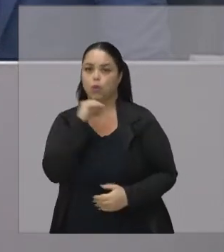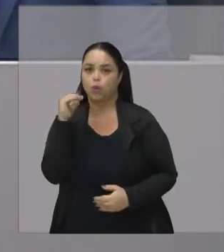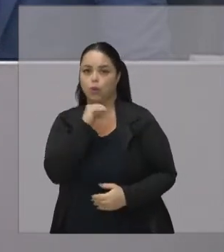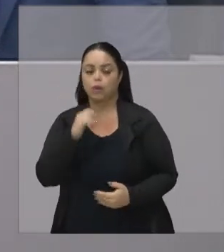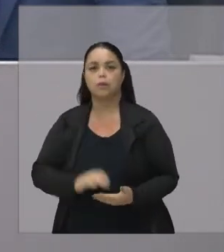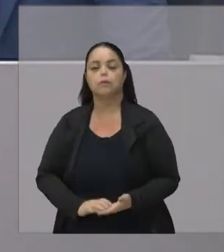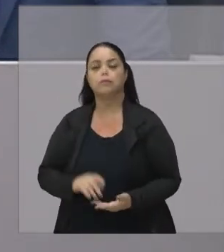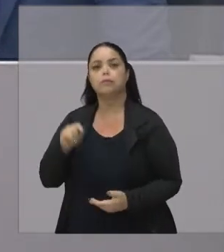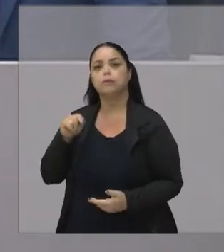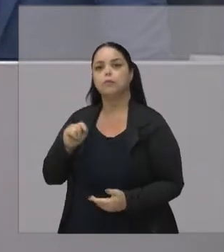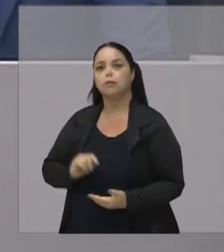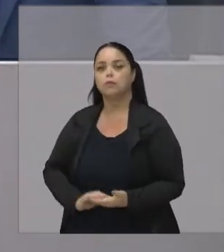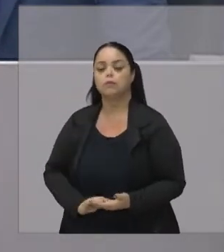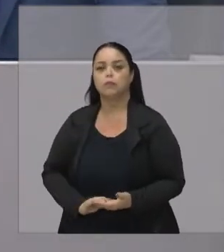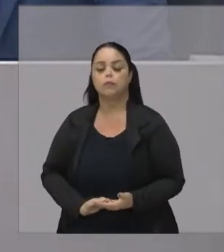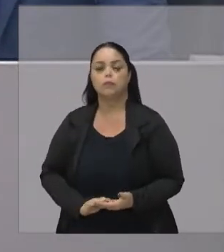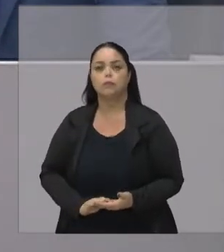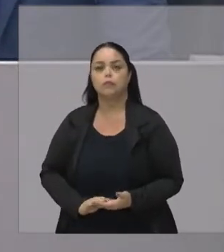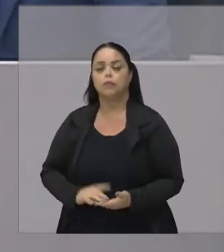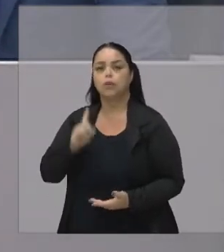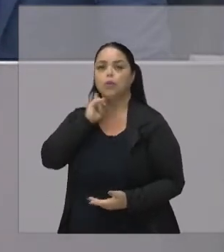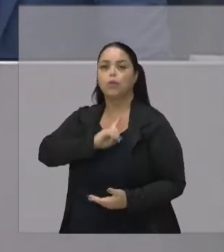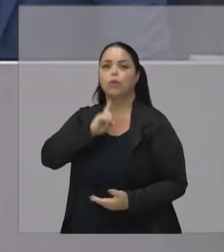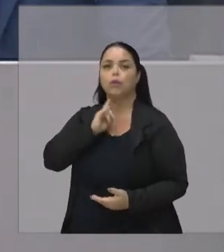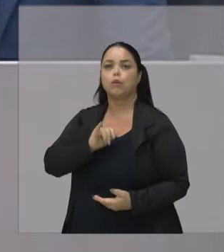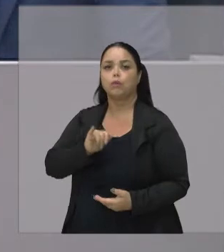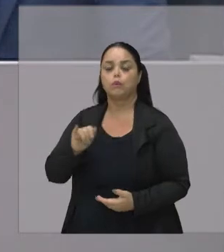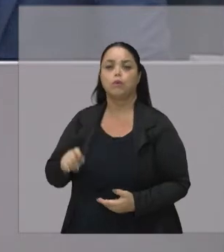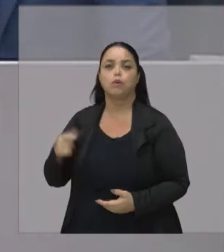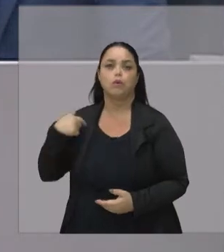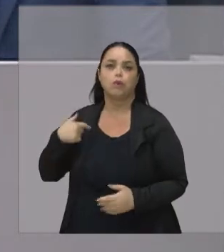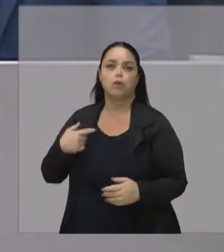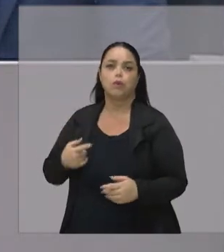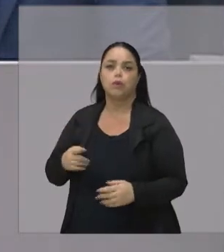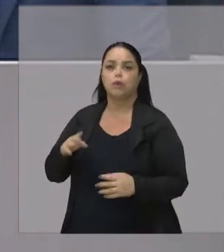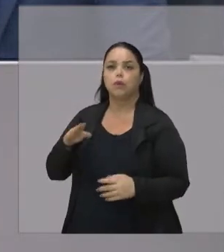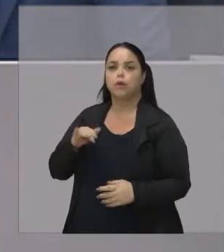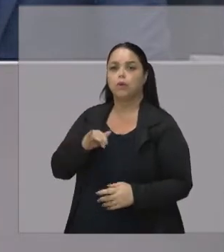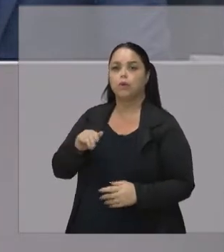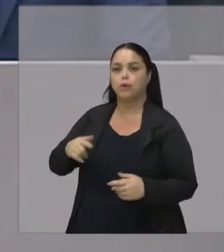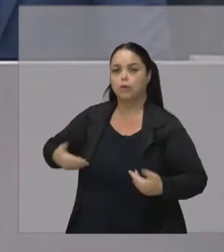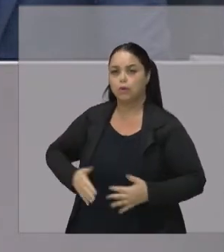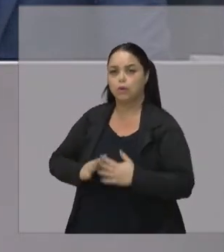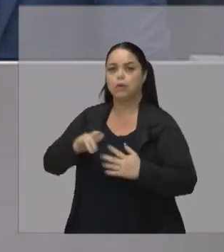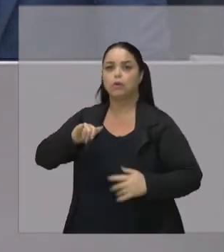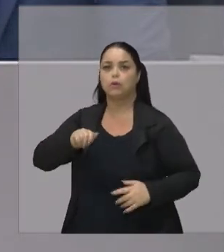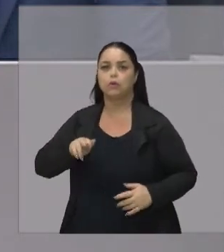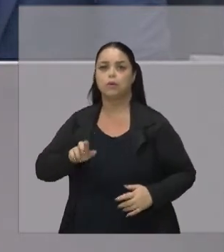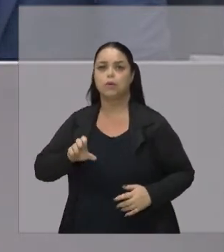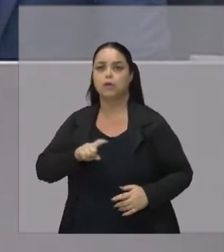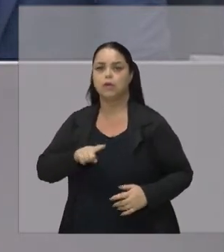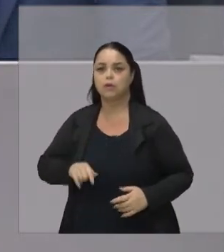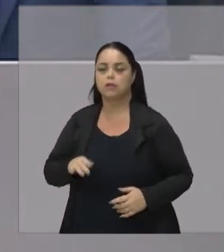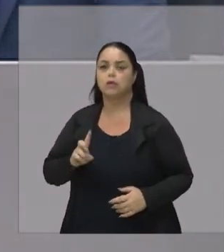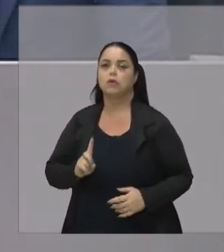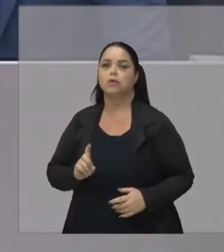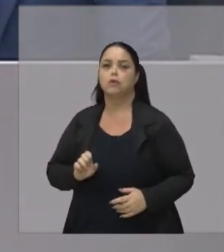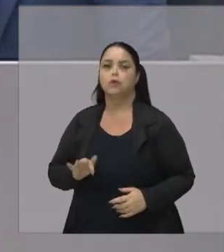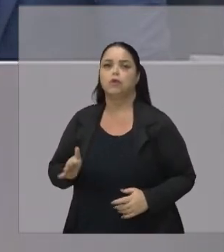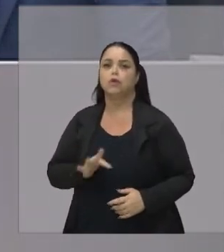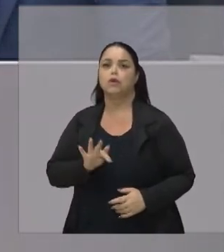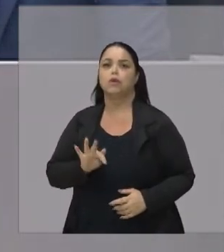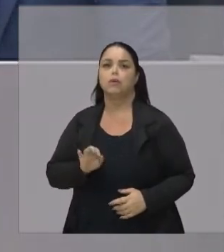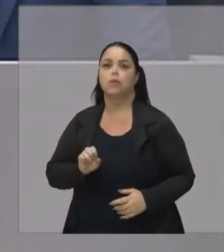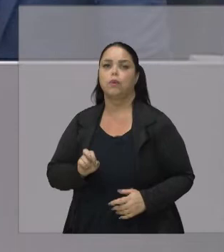Aqui Eu sou mineiro De Juiz de Fora E Eu era o menino Mais elevado Da